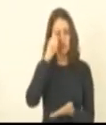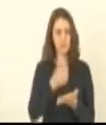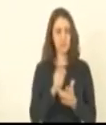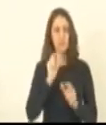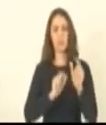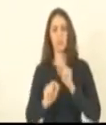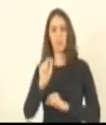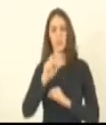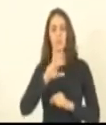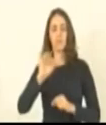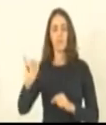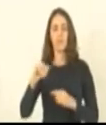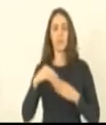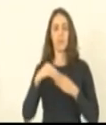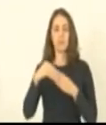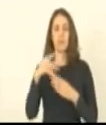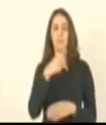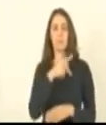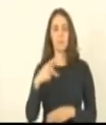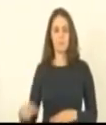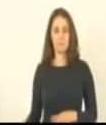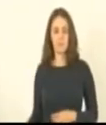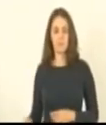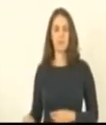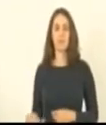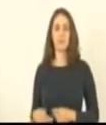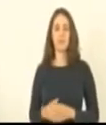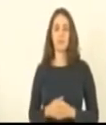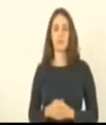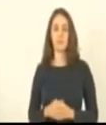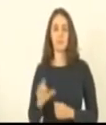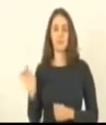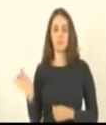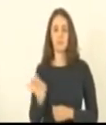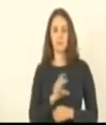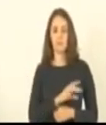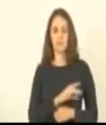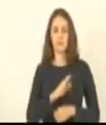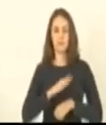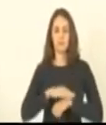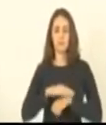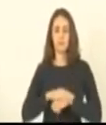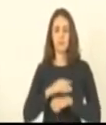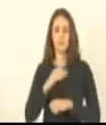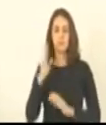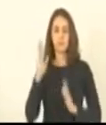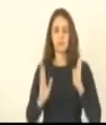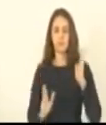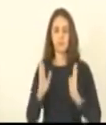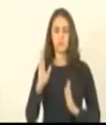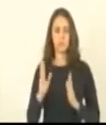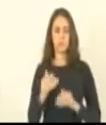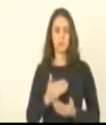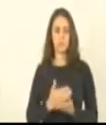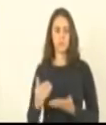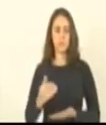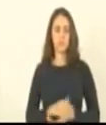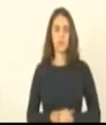conduzirá a presidência vice-presidência nesse bienio que se inicia